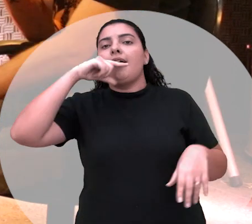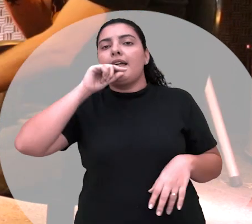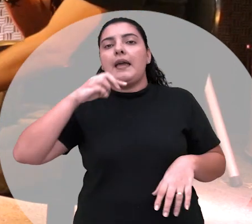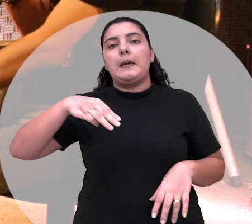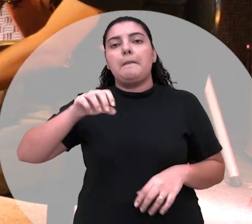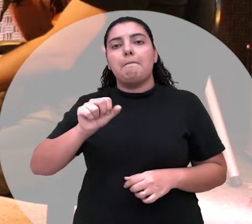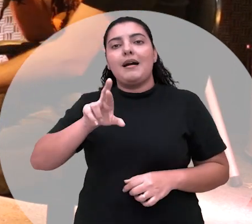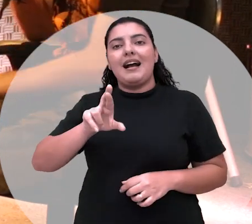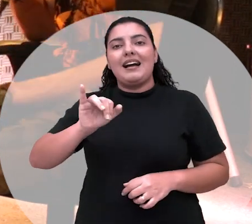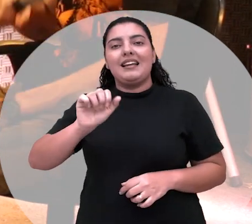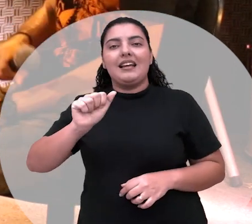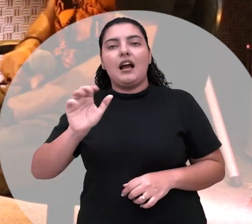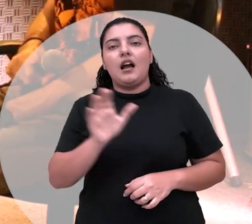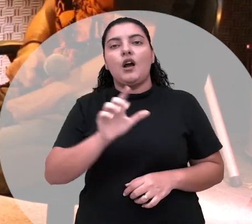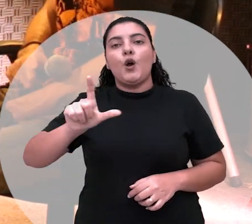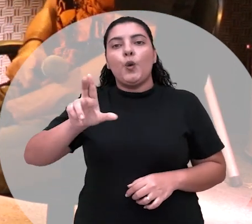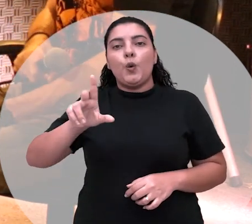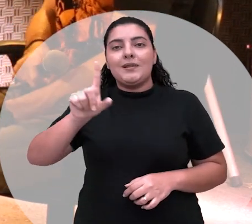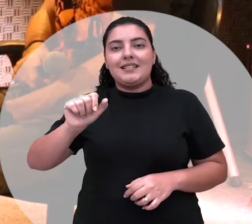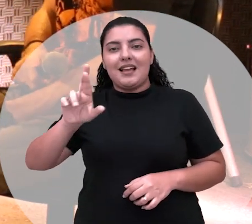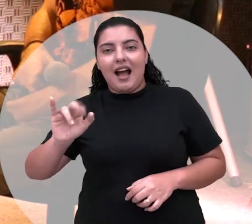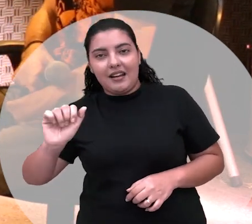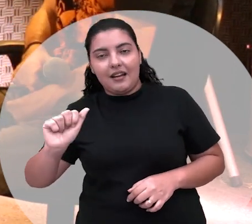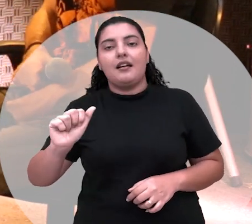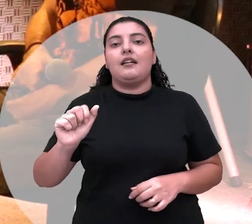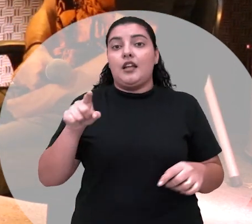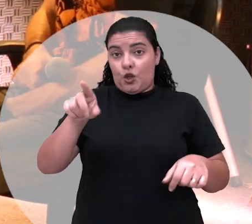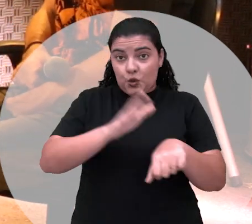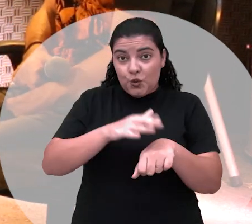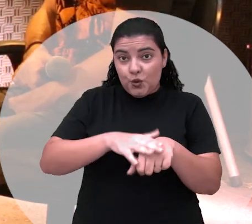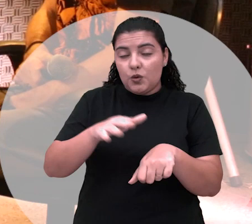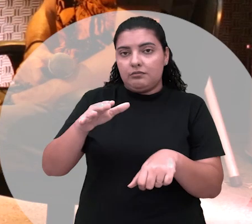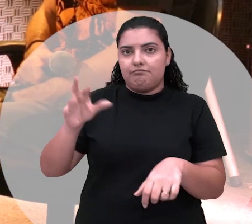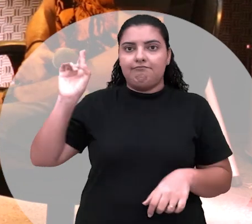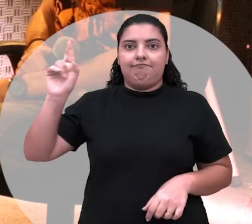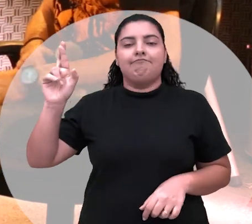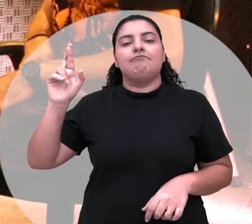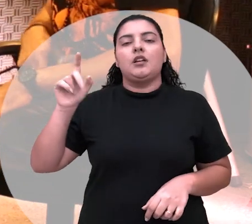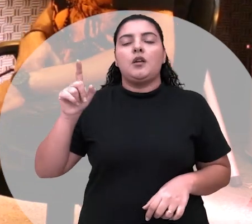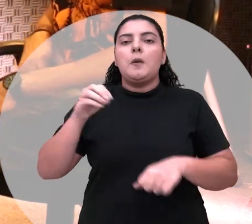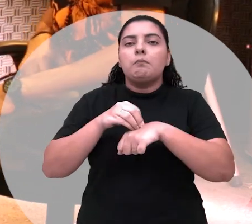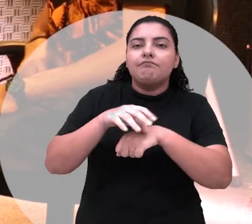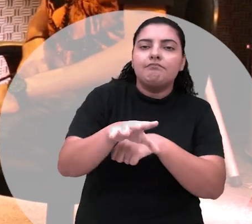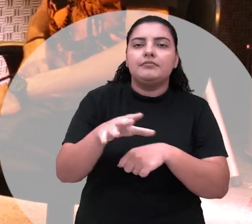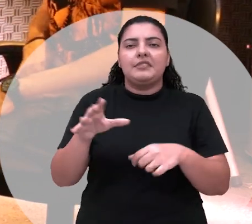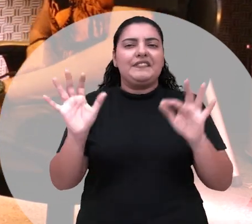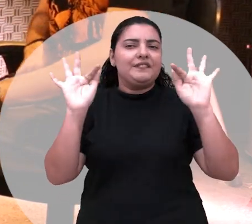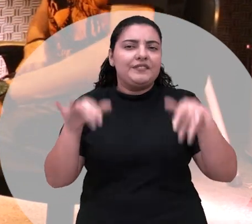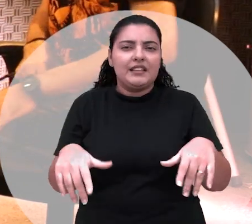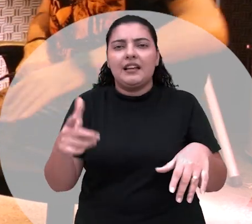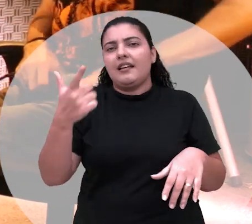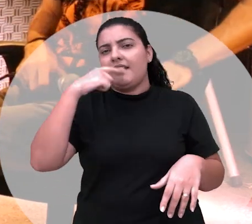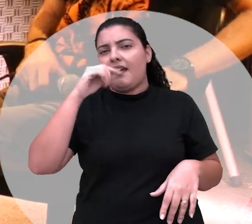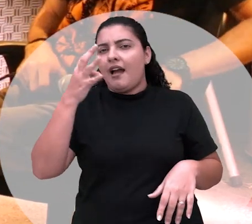Maria Luziaria quem é o poder dessa mulher e dessa mulher também aqui mãe Jaque como uma líder espiritual e se você puder deixar uma mensagem final pra quem